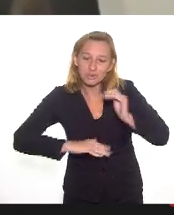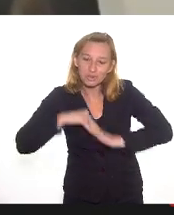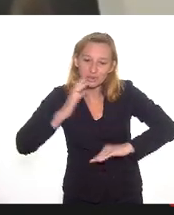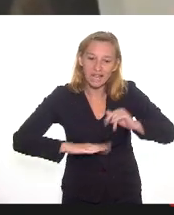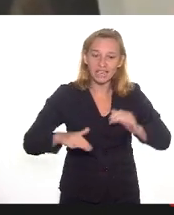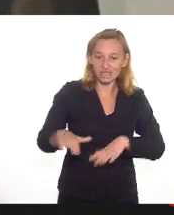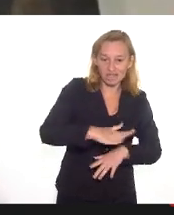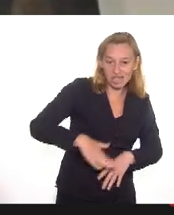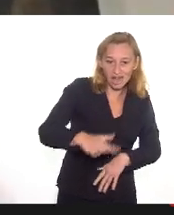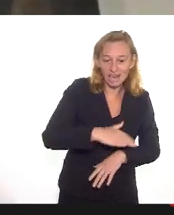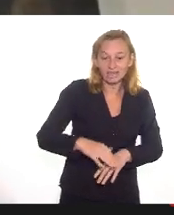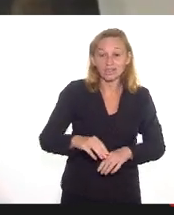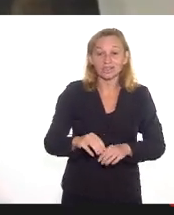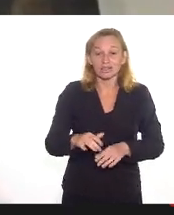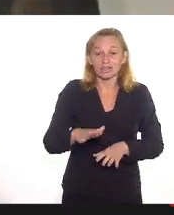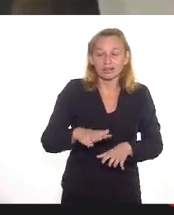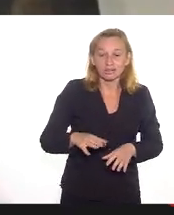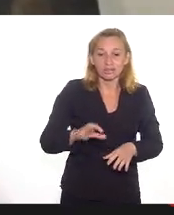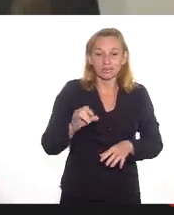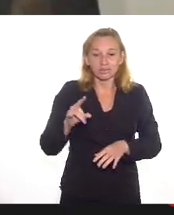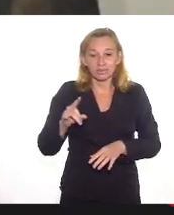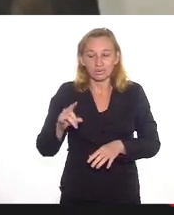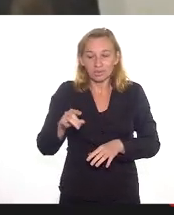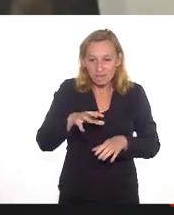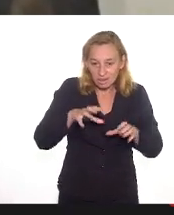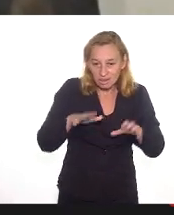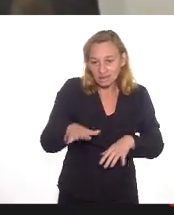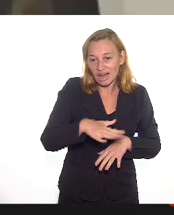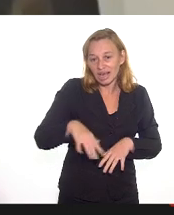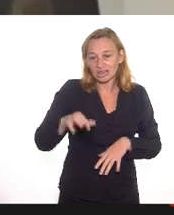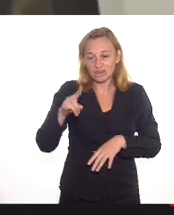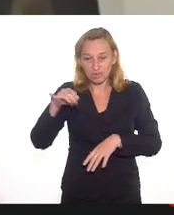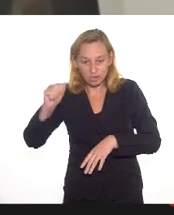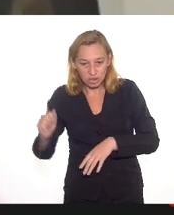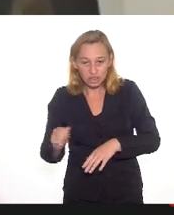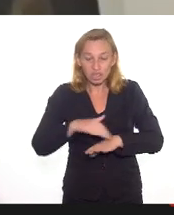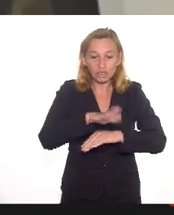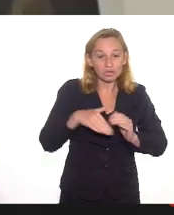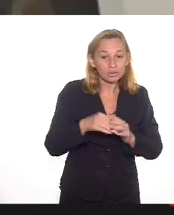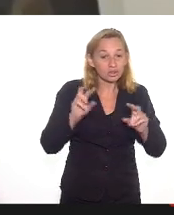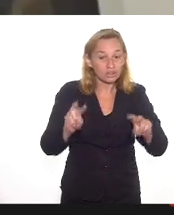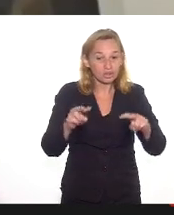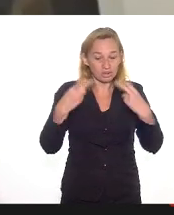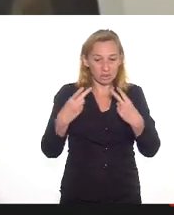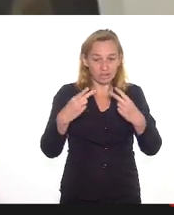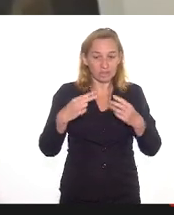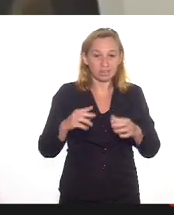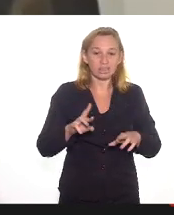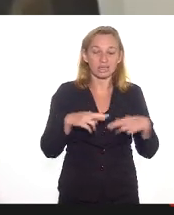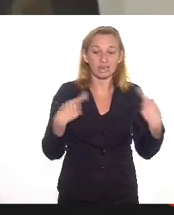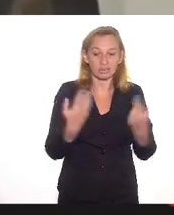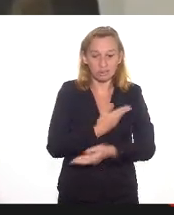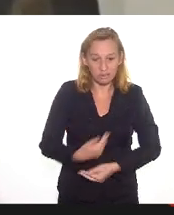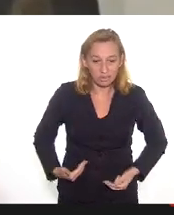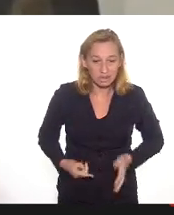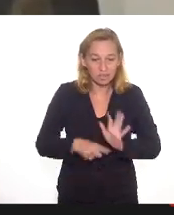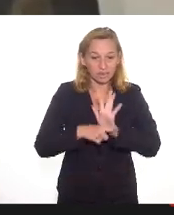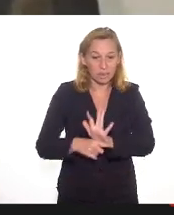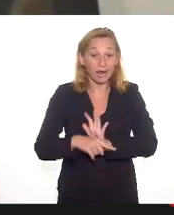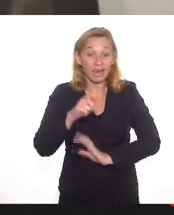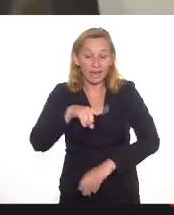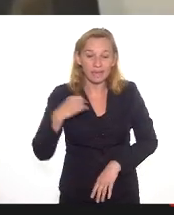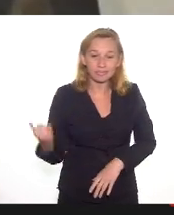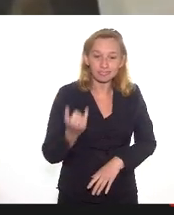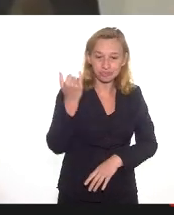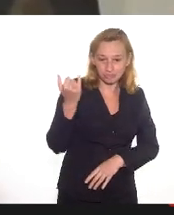atuam no campo da museologia e todos aqui que nos escutam com o intuito de colaborarem nesta audiência. É sempre muito